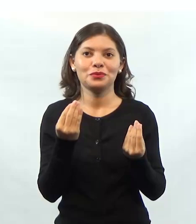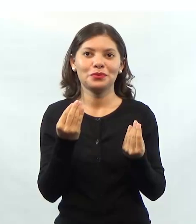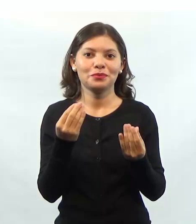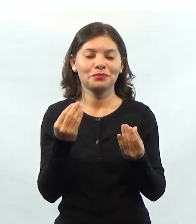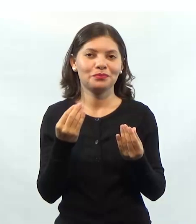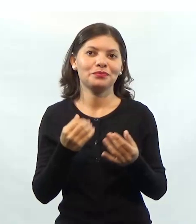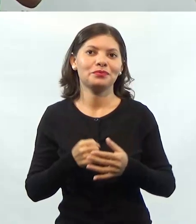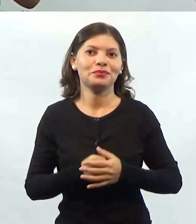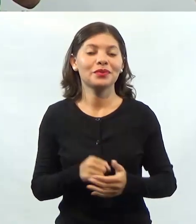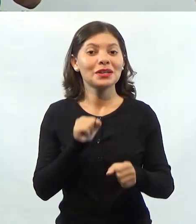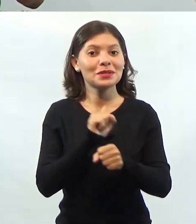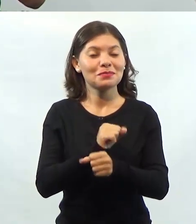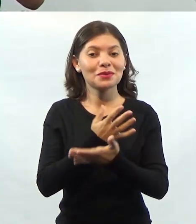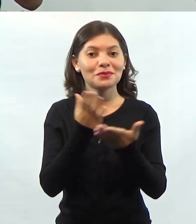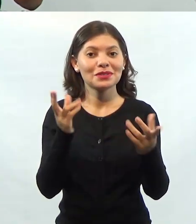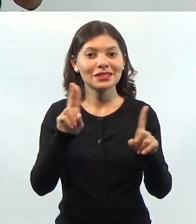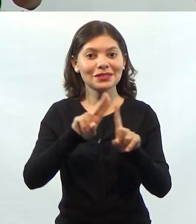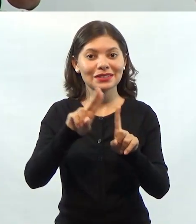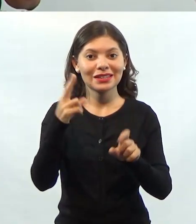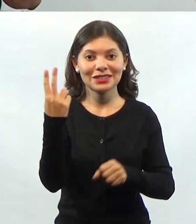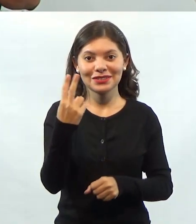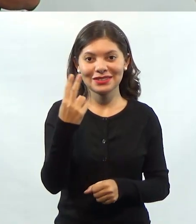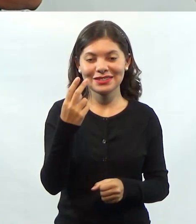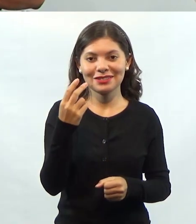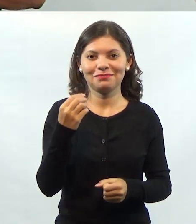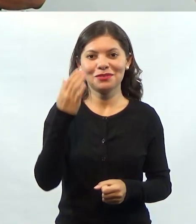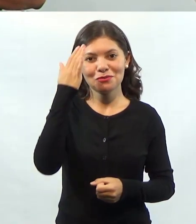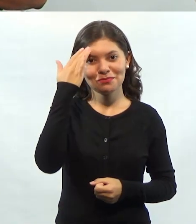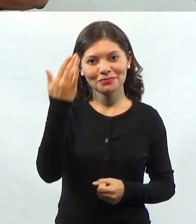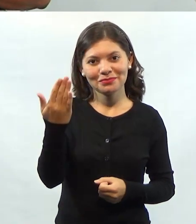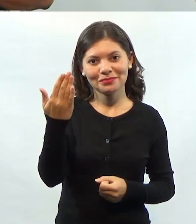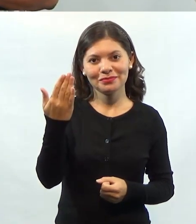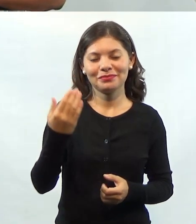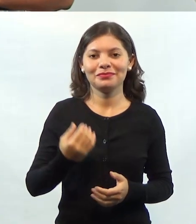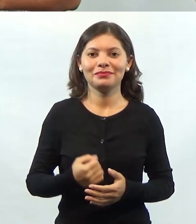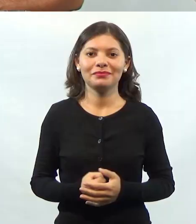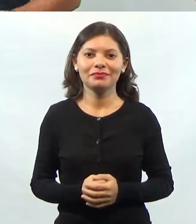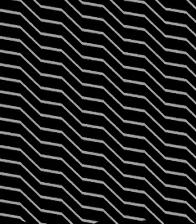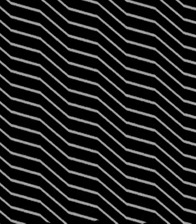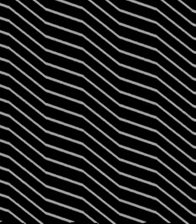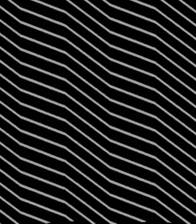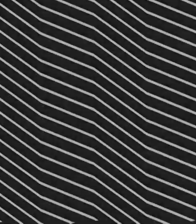e aguardo vocês na unidade 2 da nossa aula. Muito obrigado.